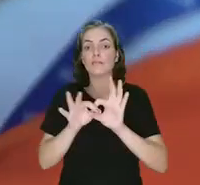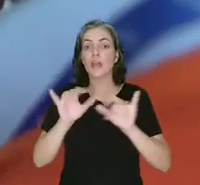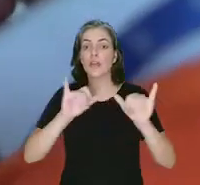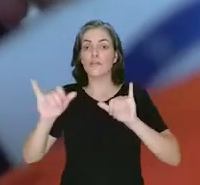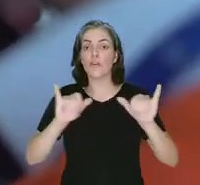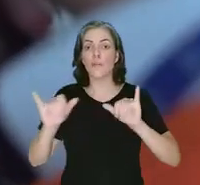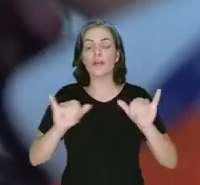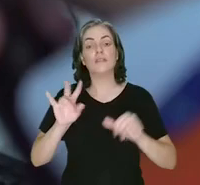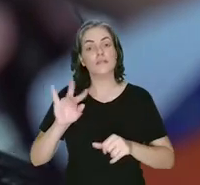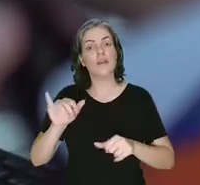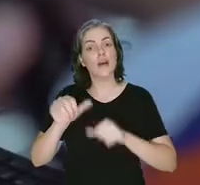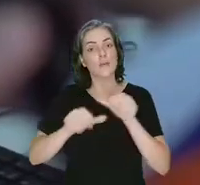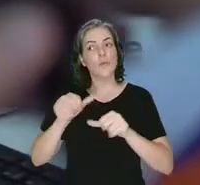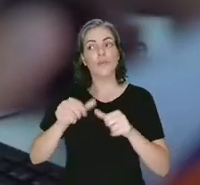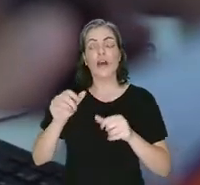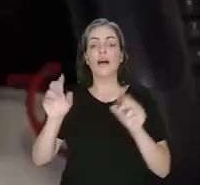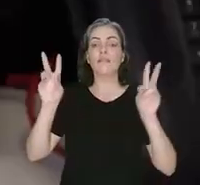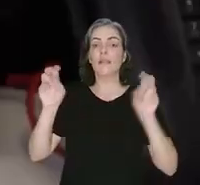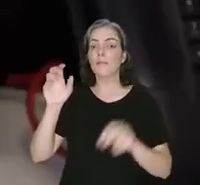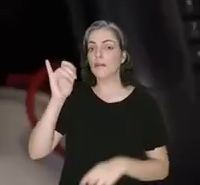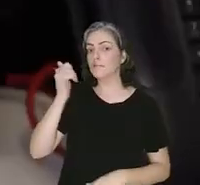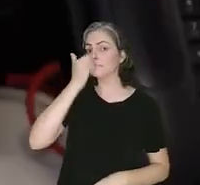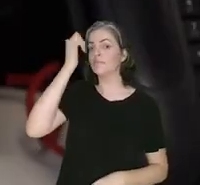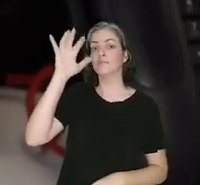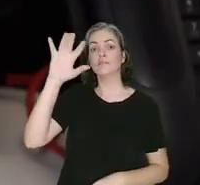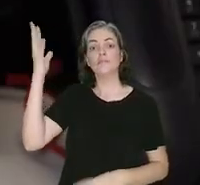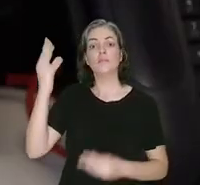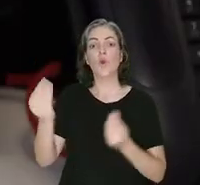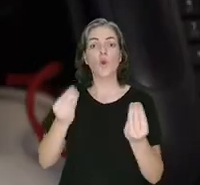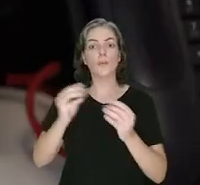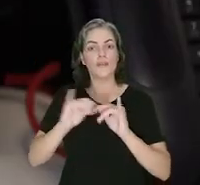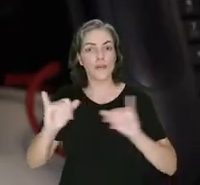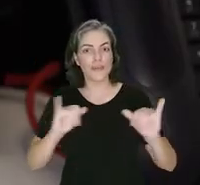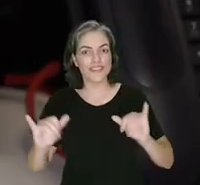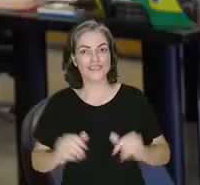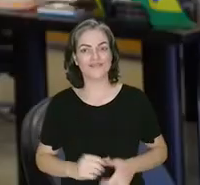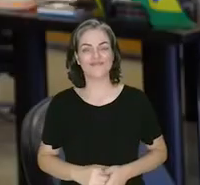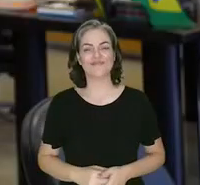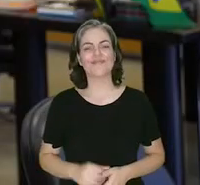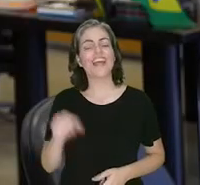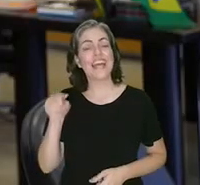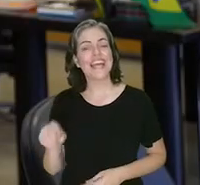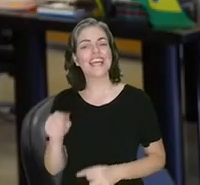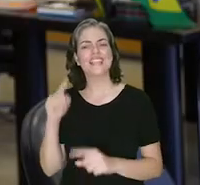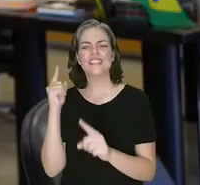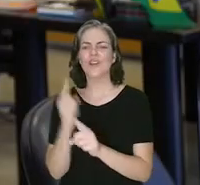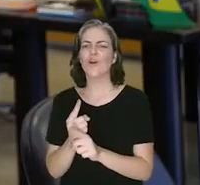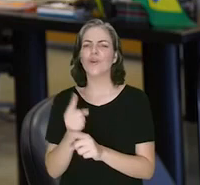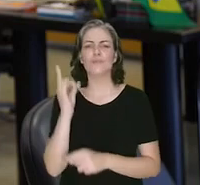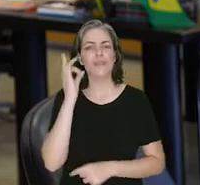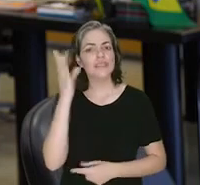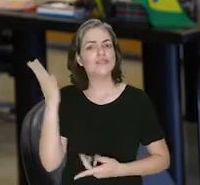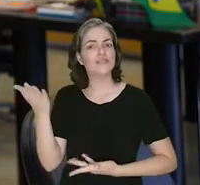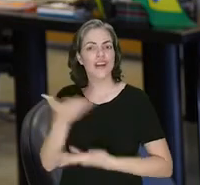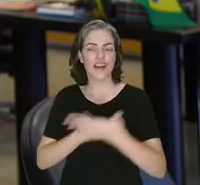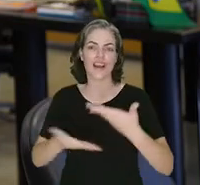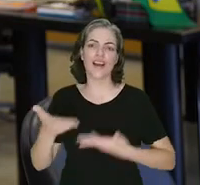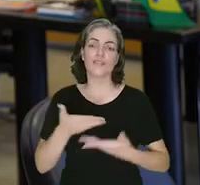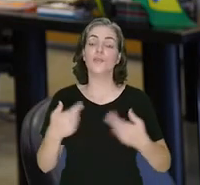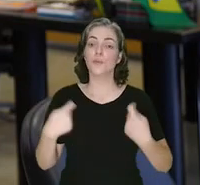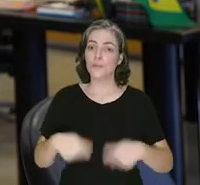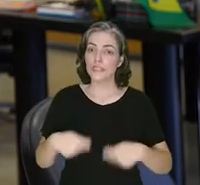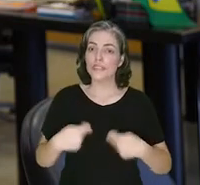de Informações sobre Desastres, S2 e D. Encontros como esse facilitam a interligação entre os